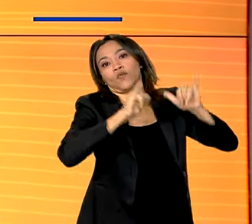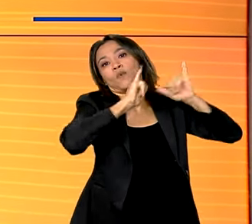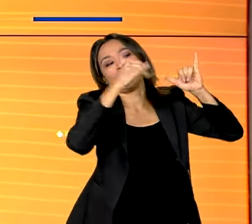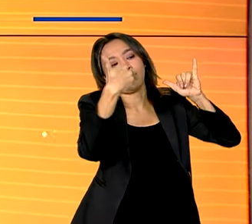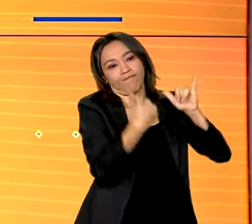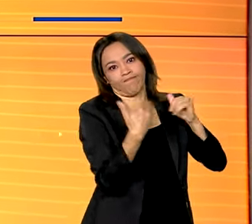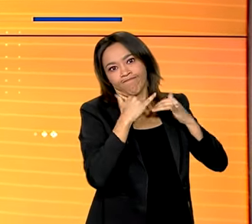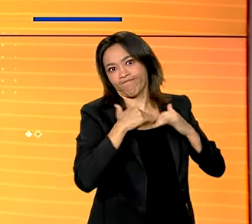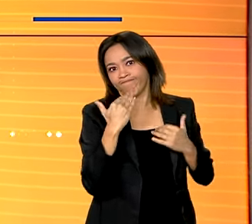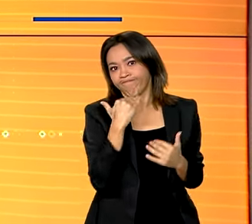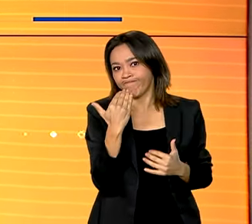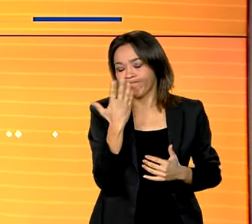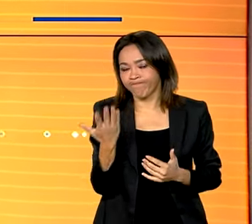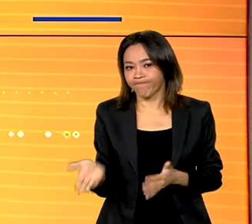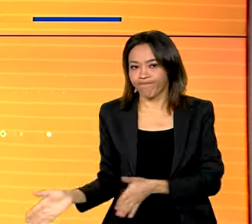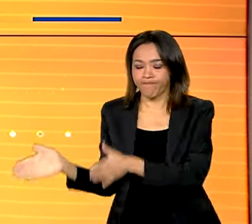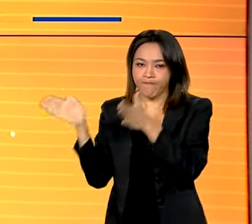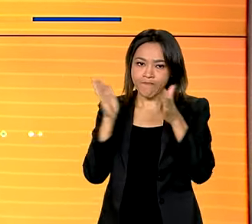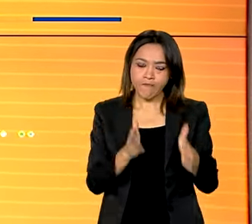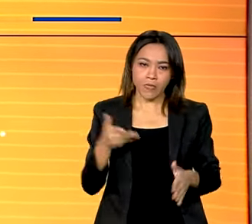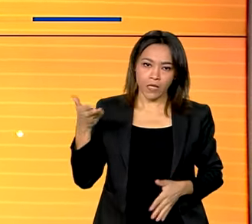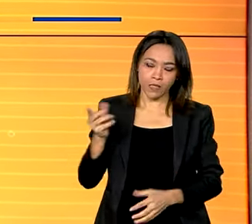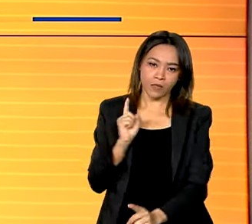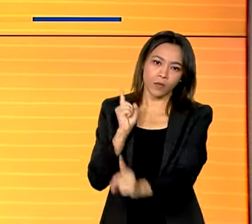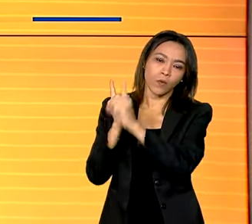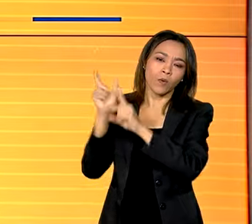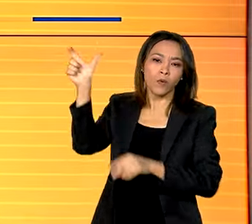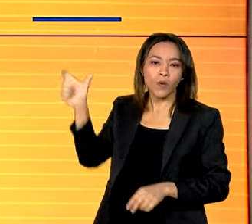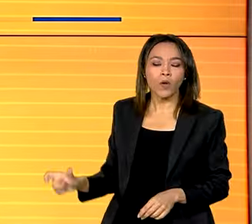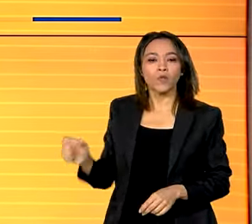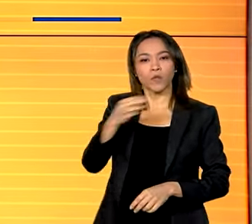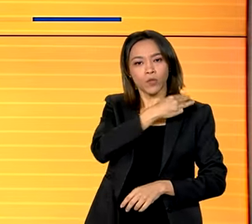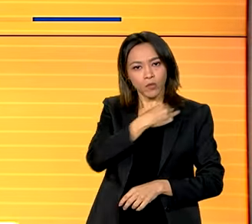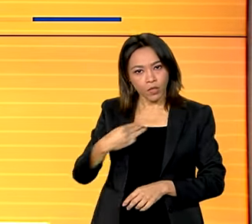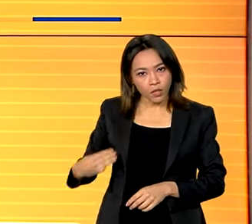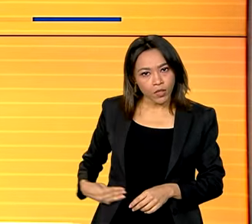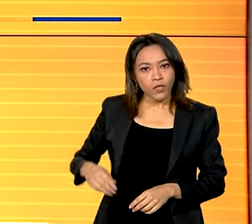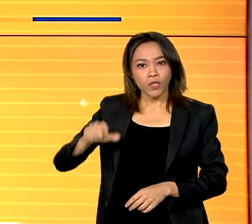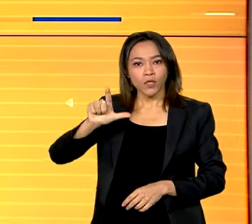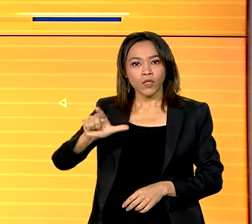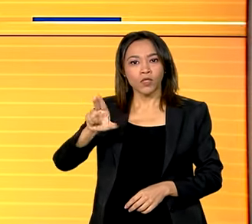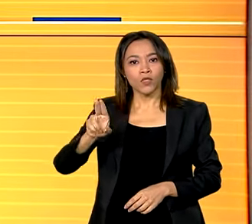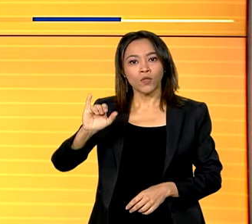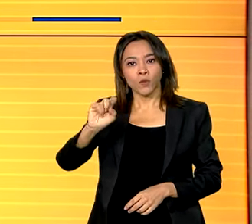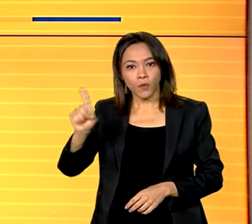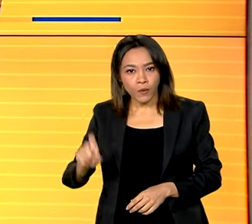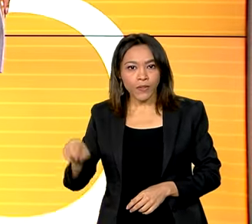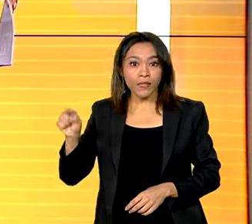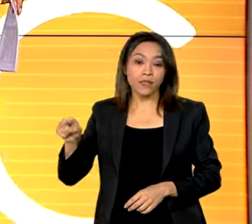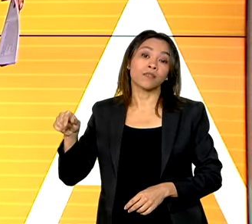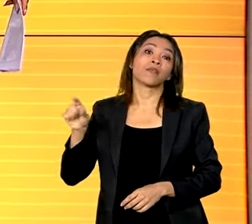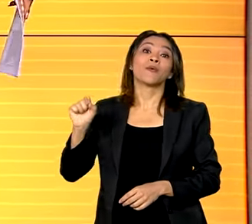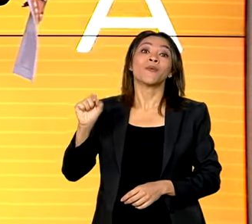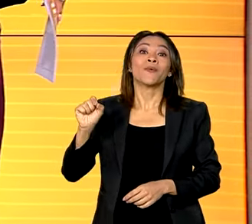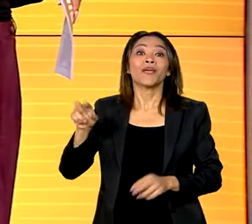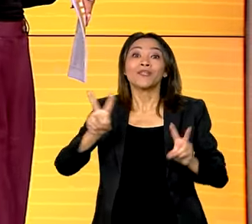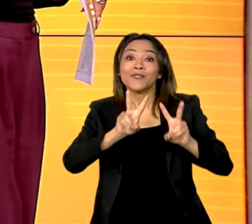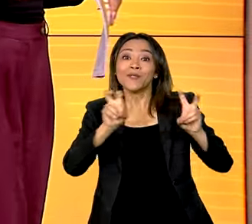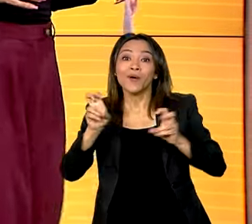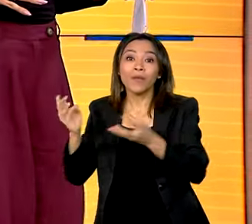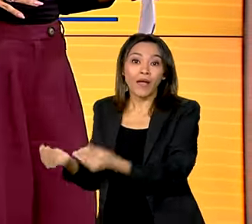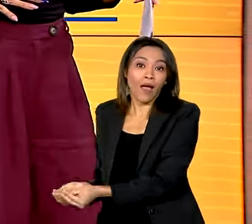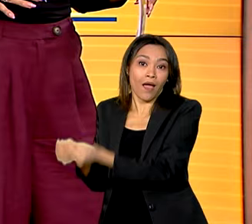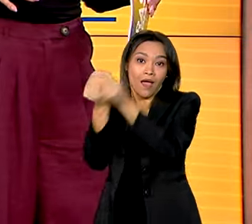Durante o evento, o ministro Luiz Marinho assinou um termo de cooperação, transmitindo a titularidade da patente da campanha Abril Verde para o